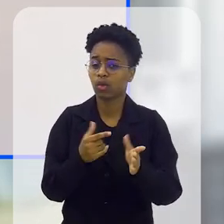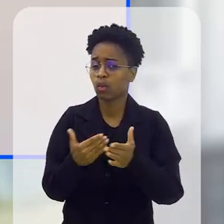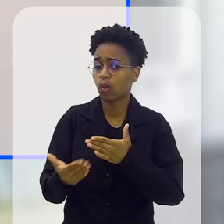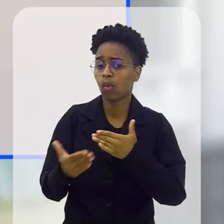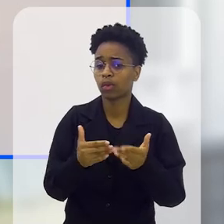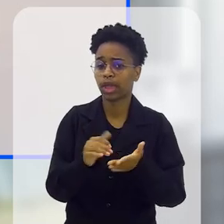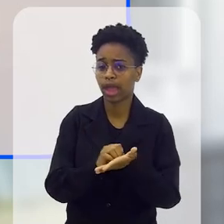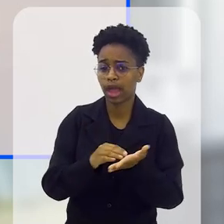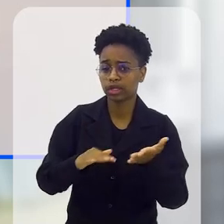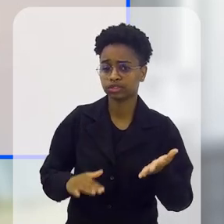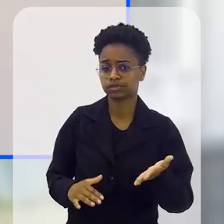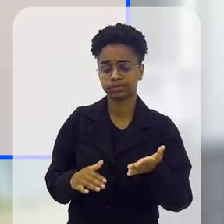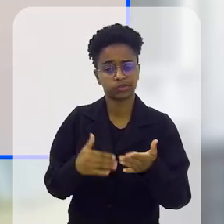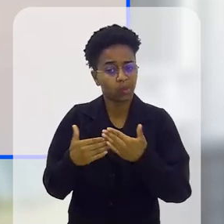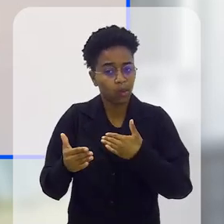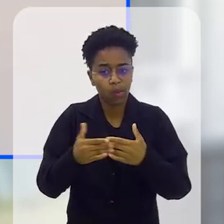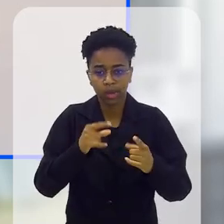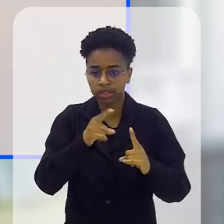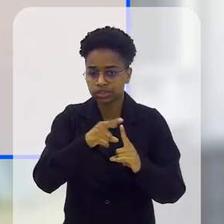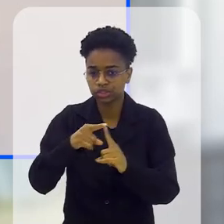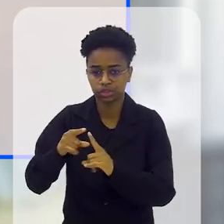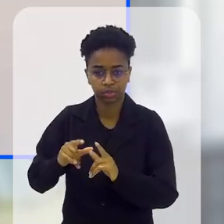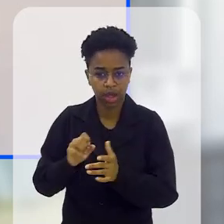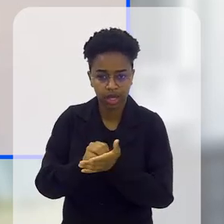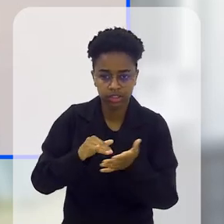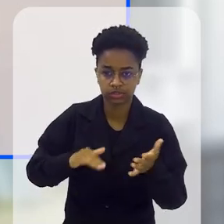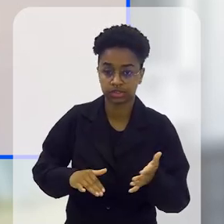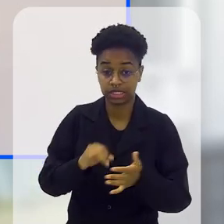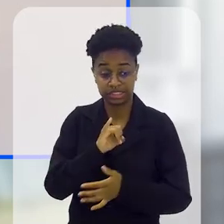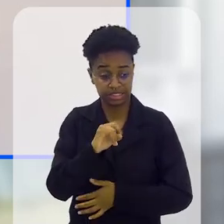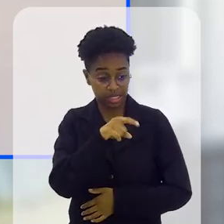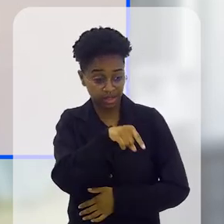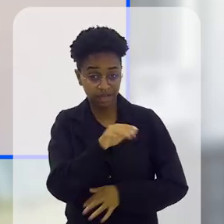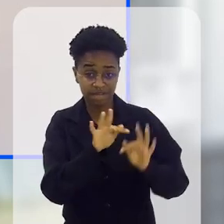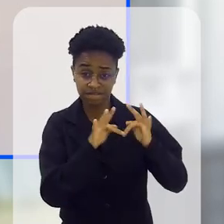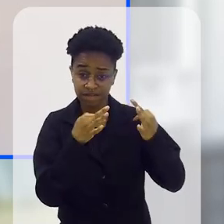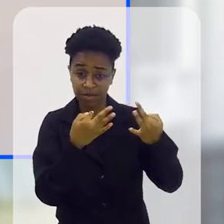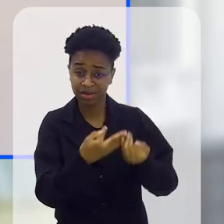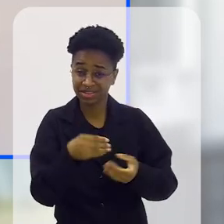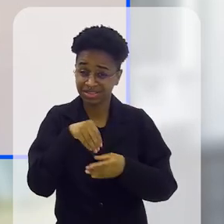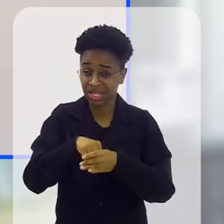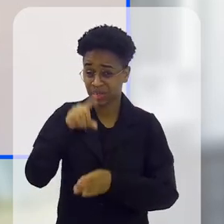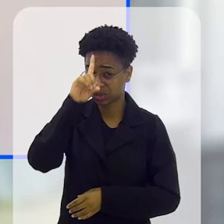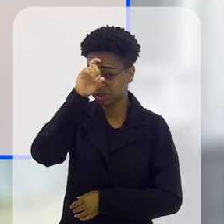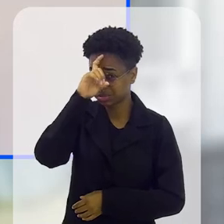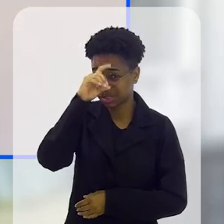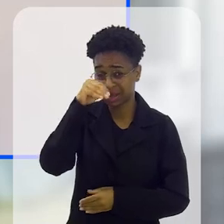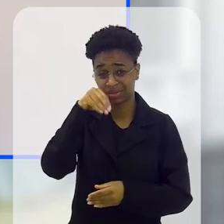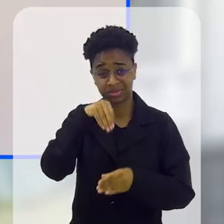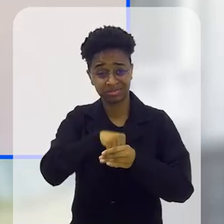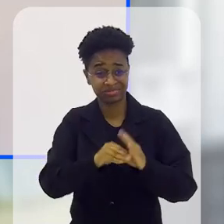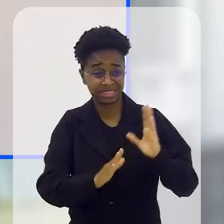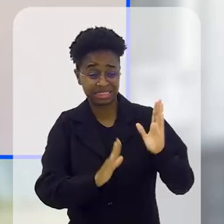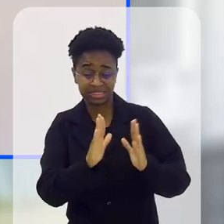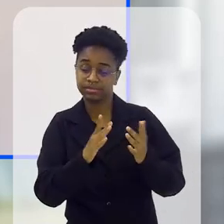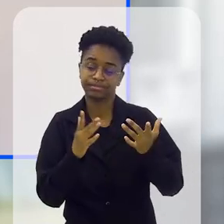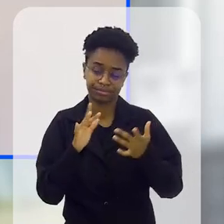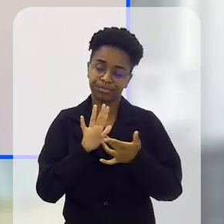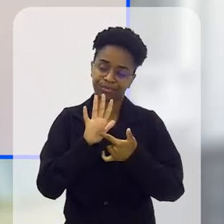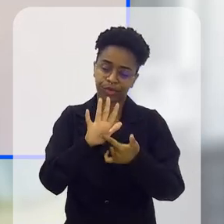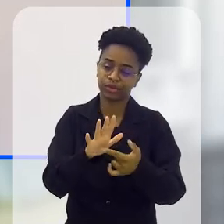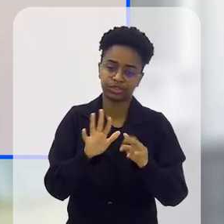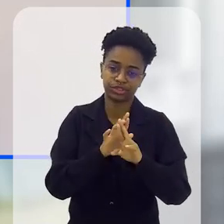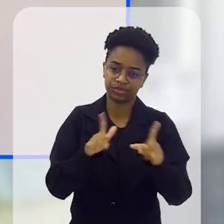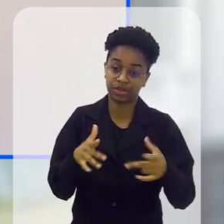E qualquer atividade, todo tipo de atividade para uma família que está dentro de um hospital, dentro de uma condição